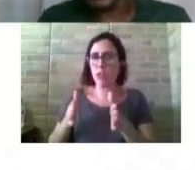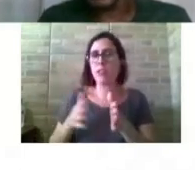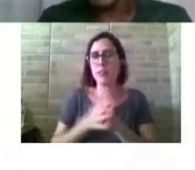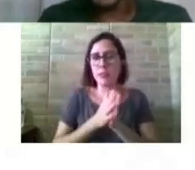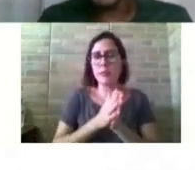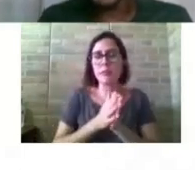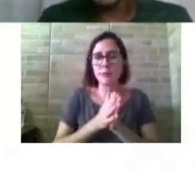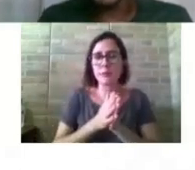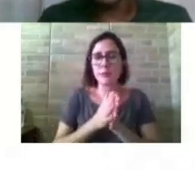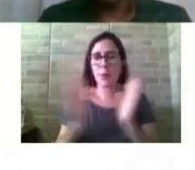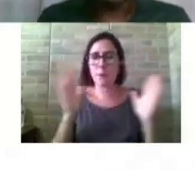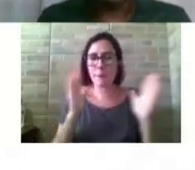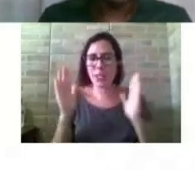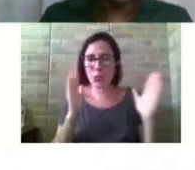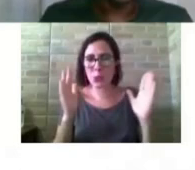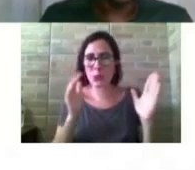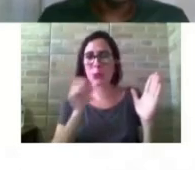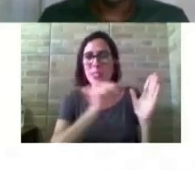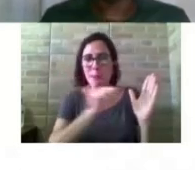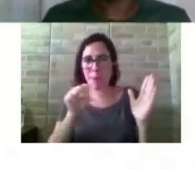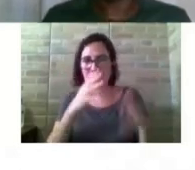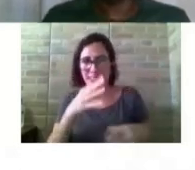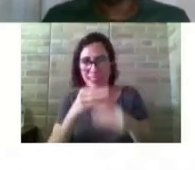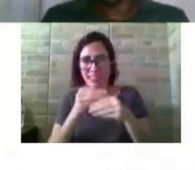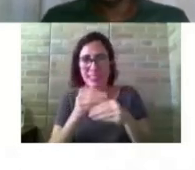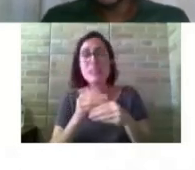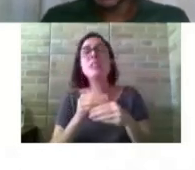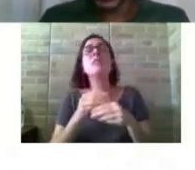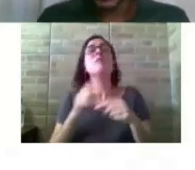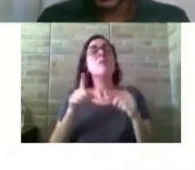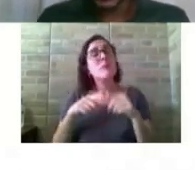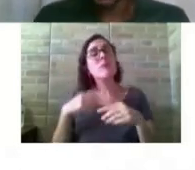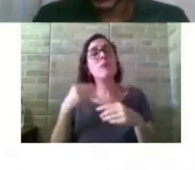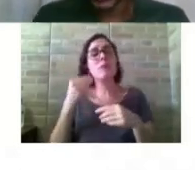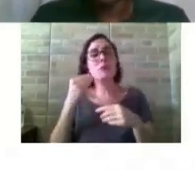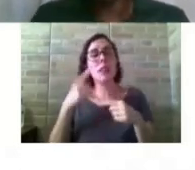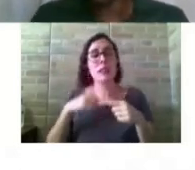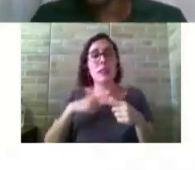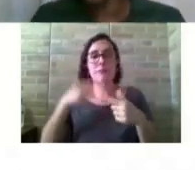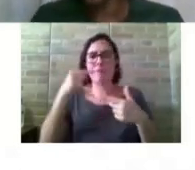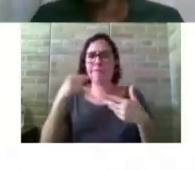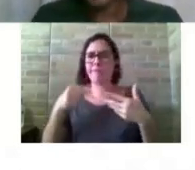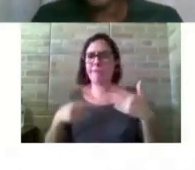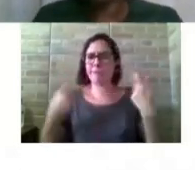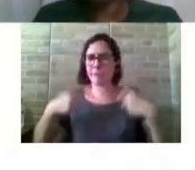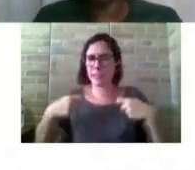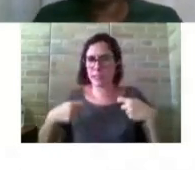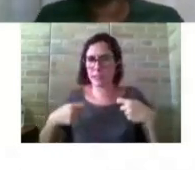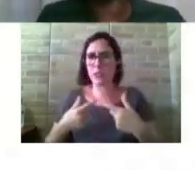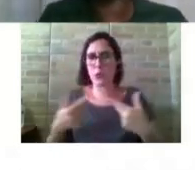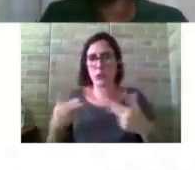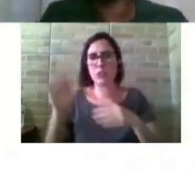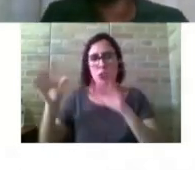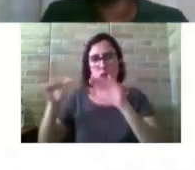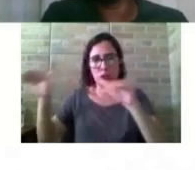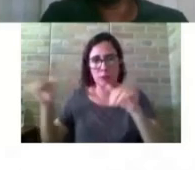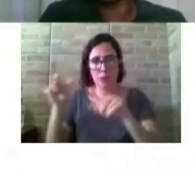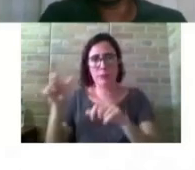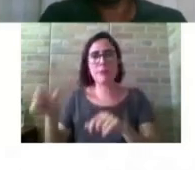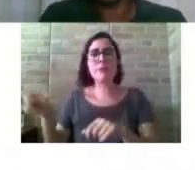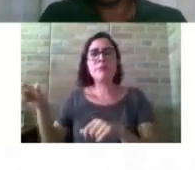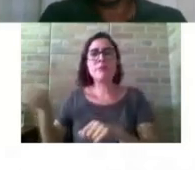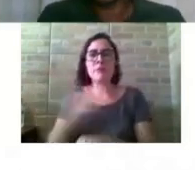e conforme as necessidades levantadas. Foi assim também com os estudantes surdos,